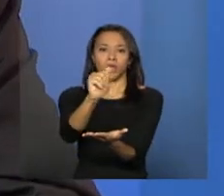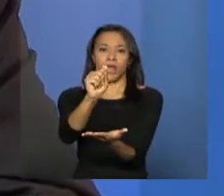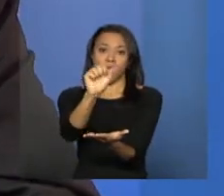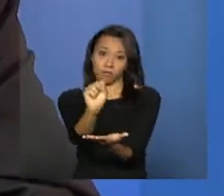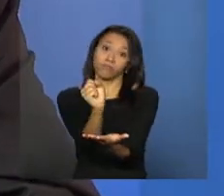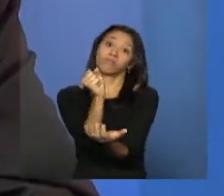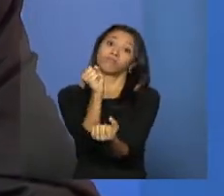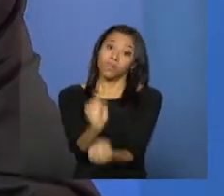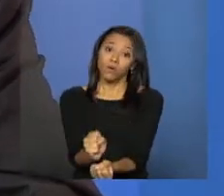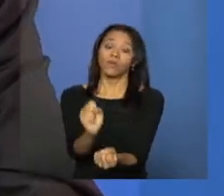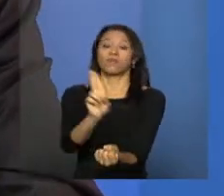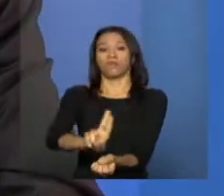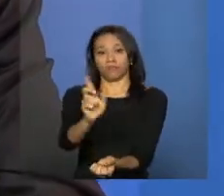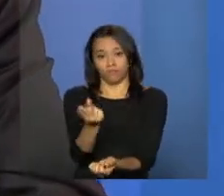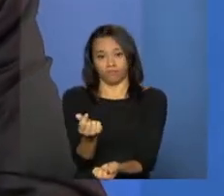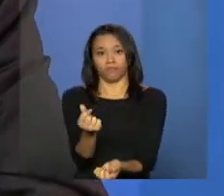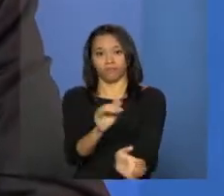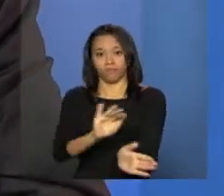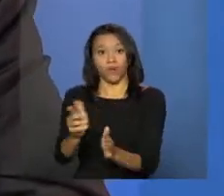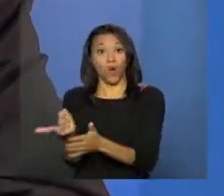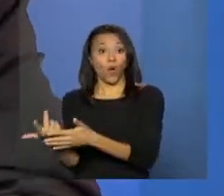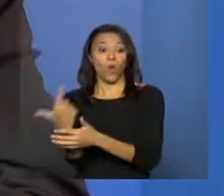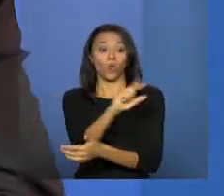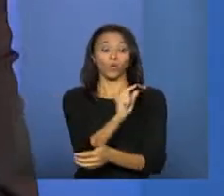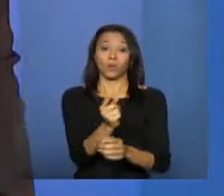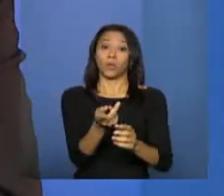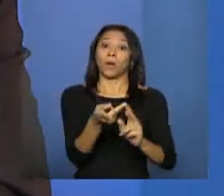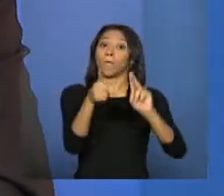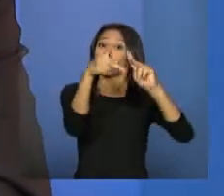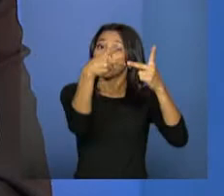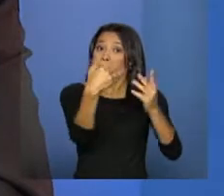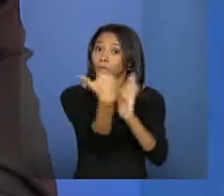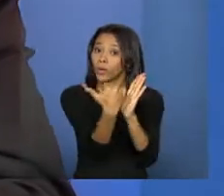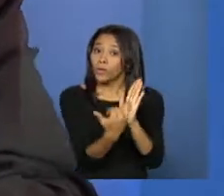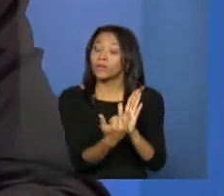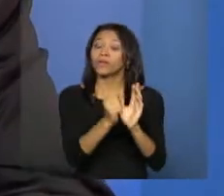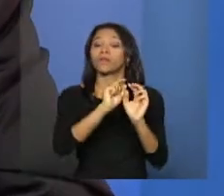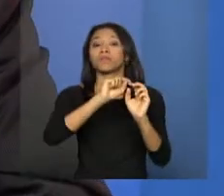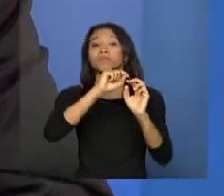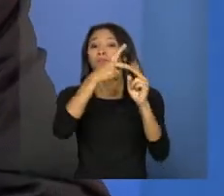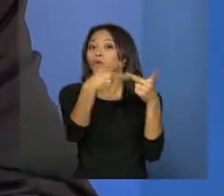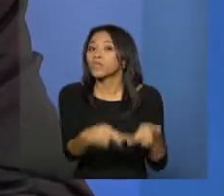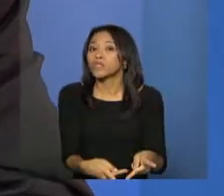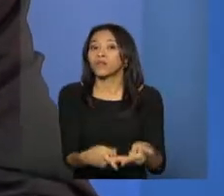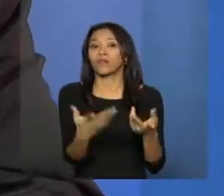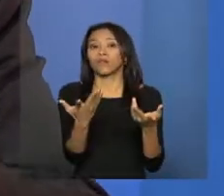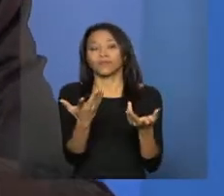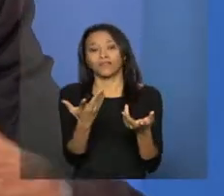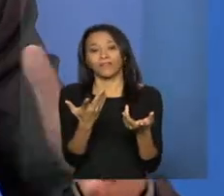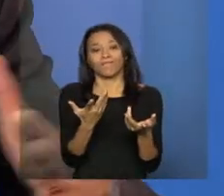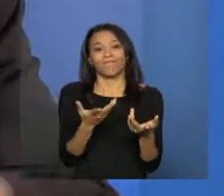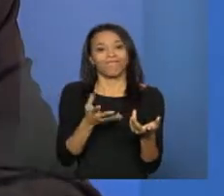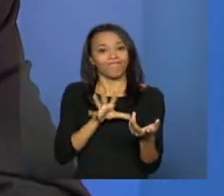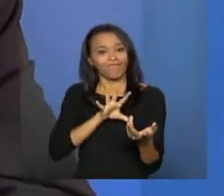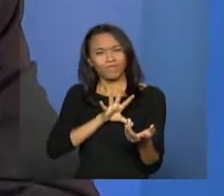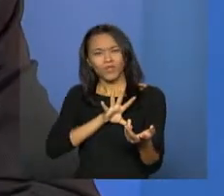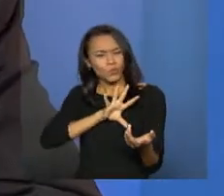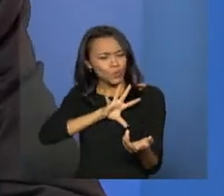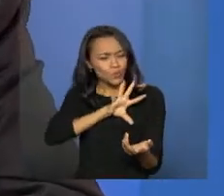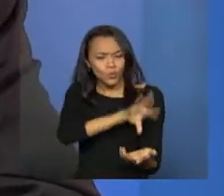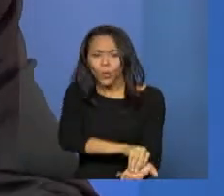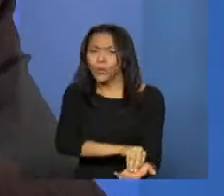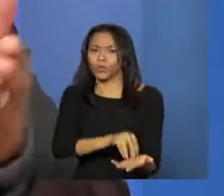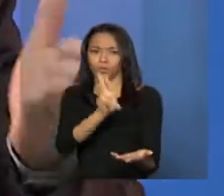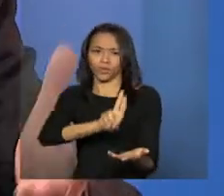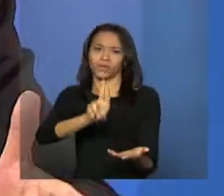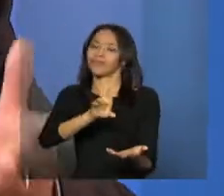Programas e projetos é um processo seletivo simplificado. A Landa disse isso aqui para a gente. São todos os programas? Não,